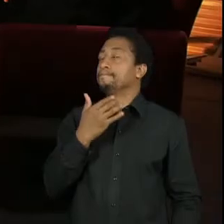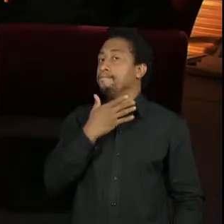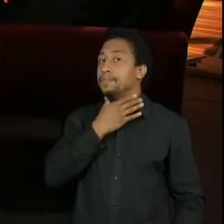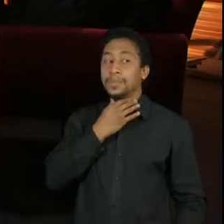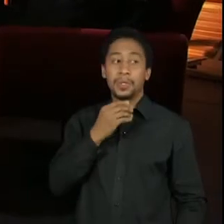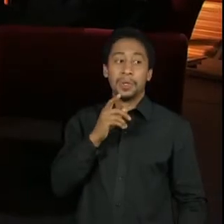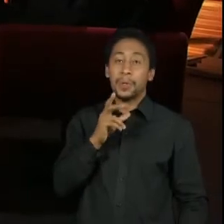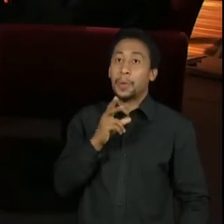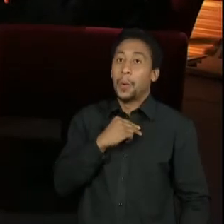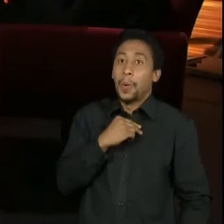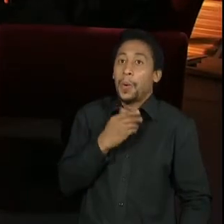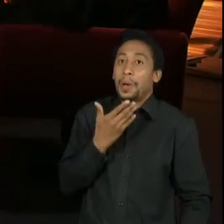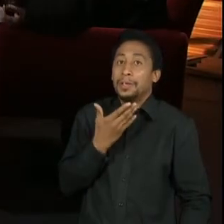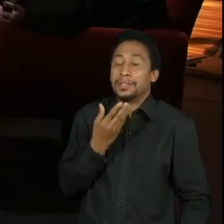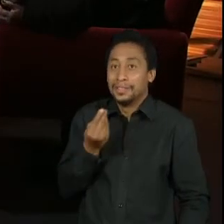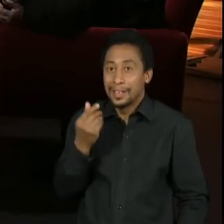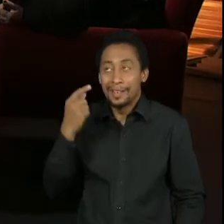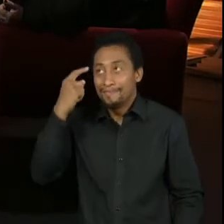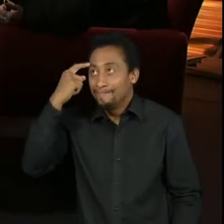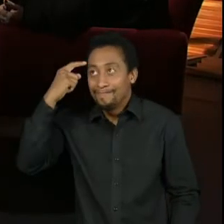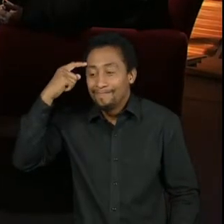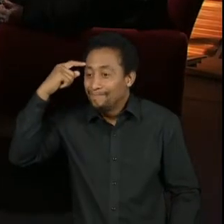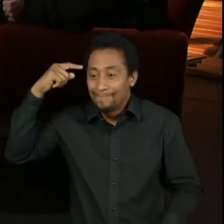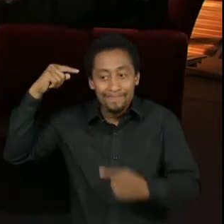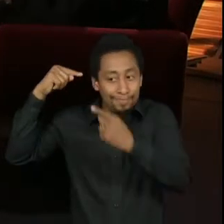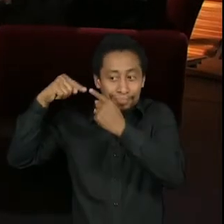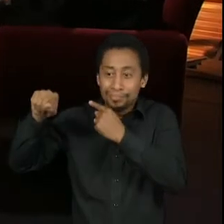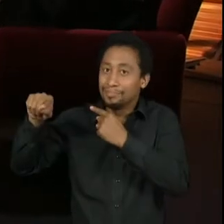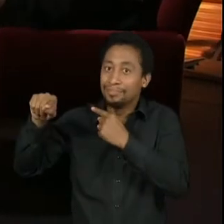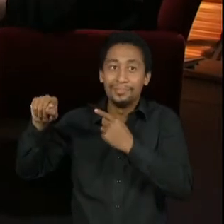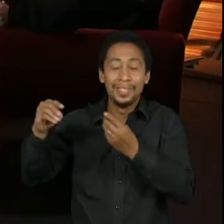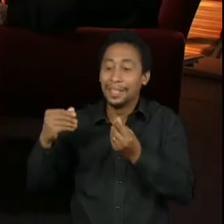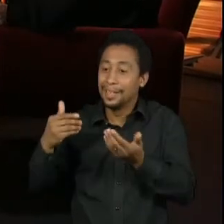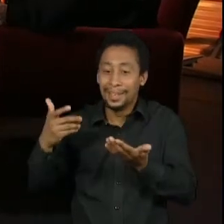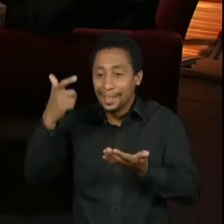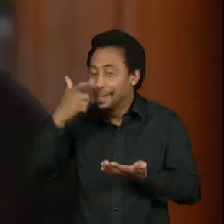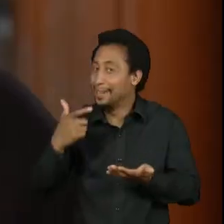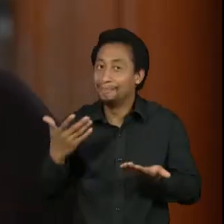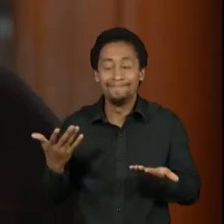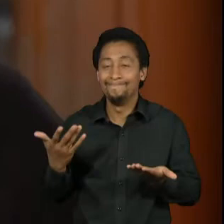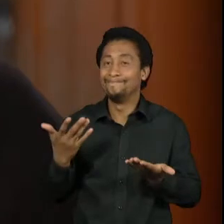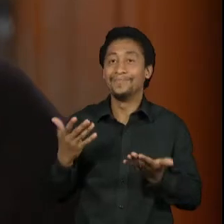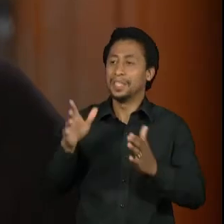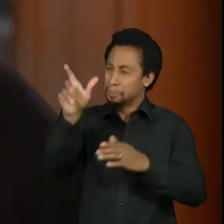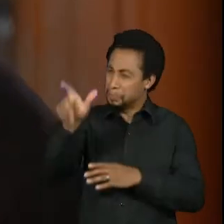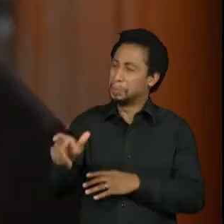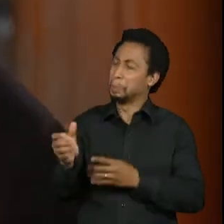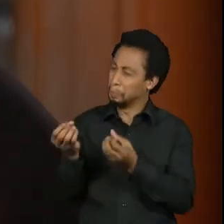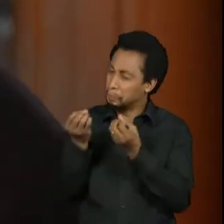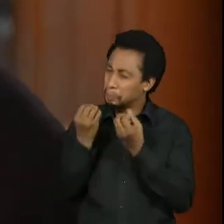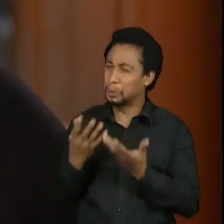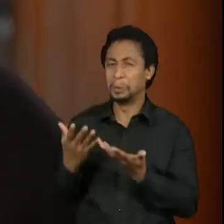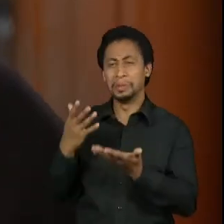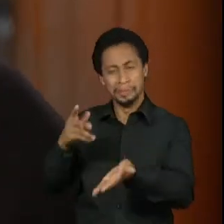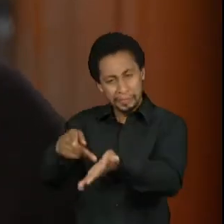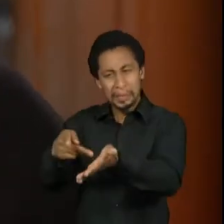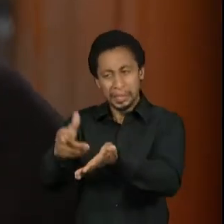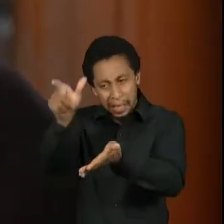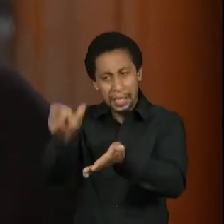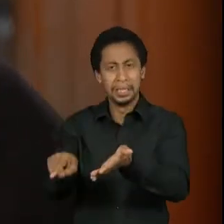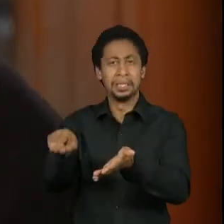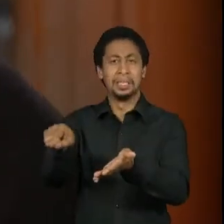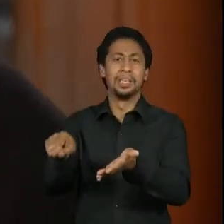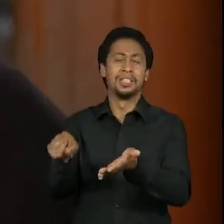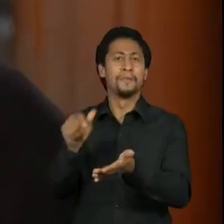Eu era a errada, né? Era uma mulher profunda, inteligente, verdadeira, uma super mãe, uma pessoa